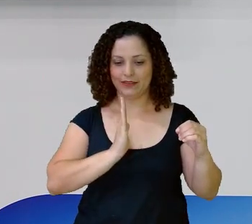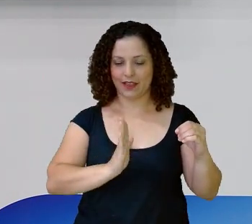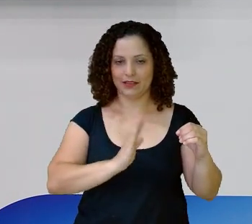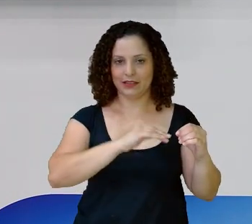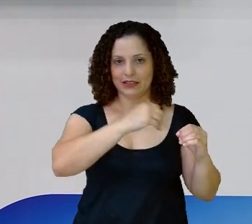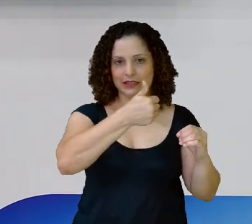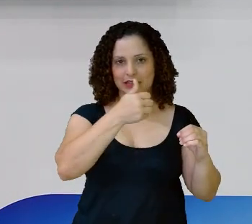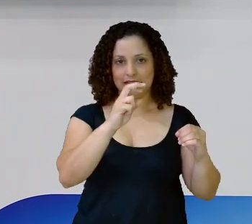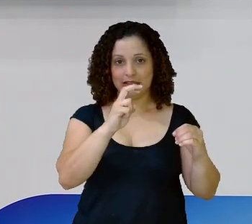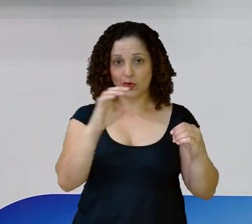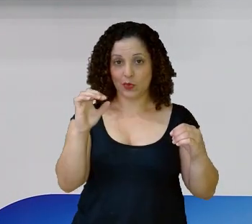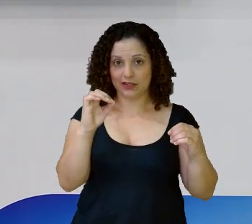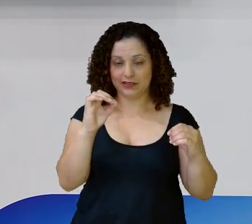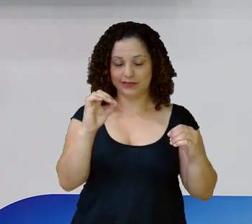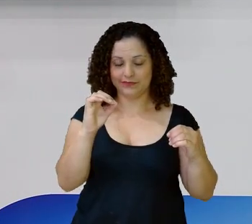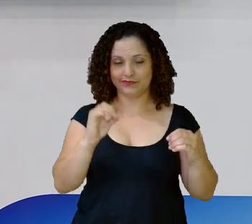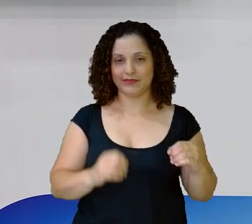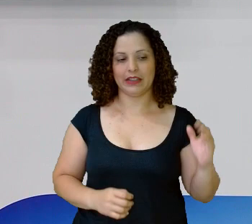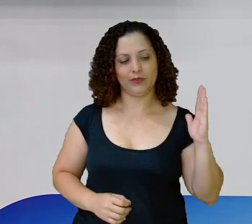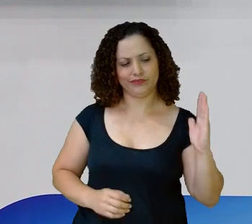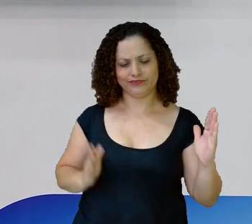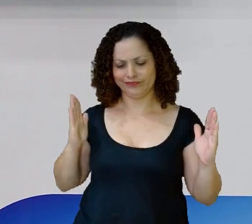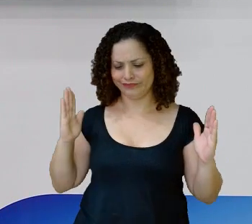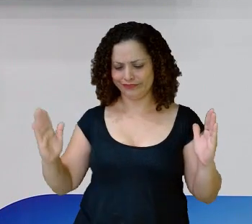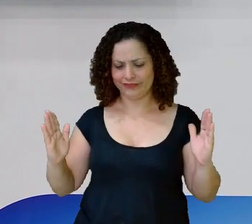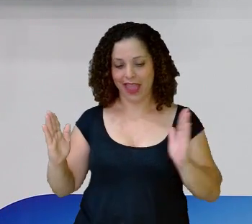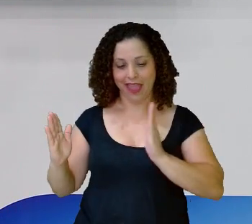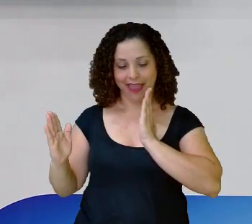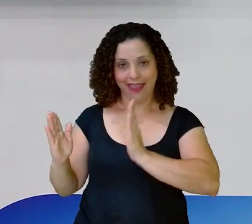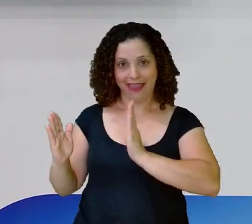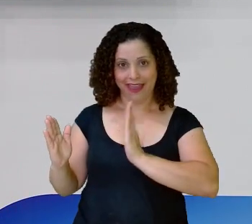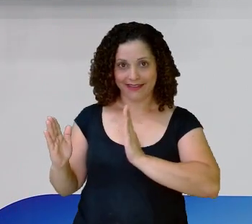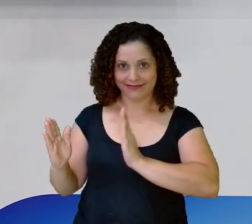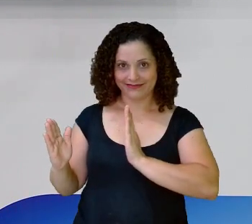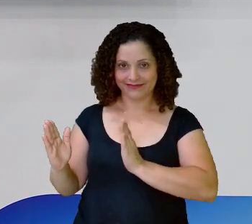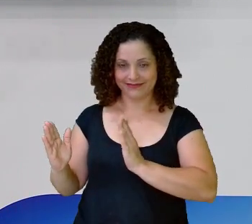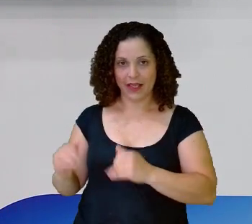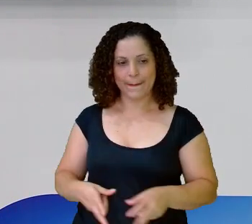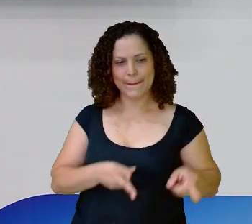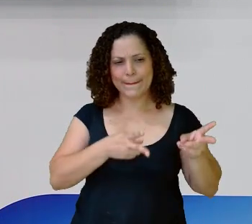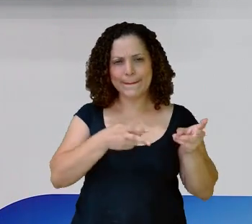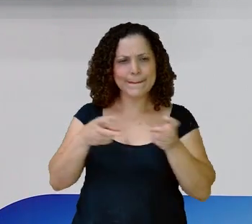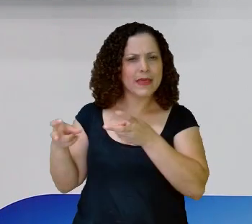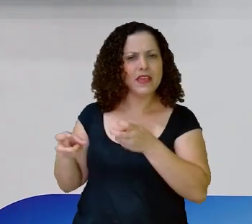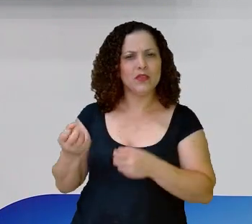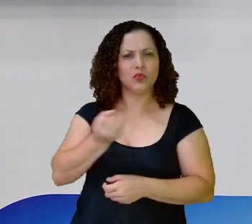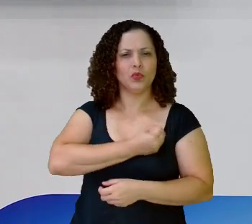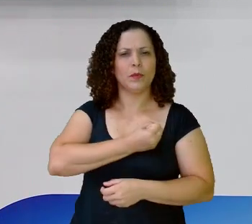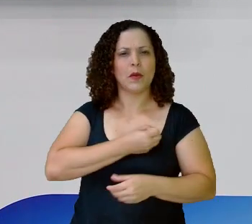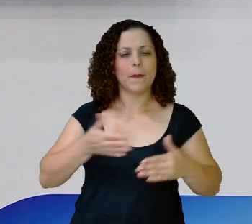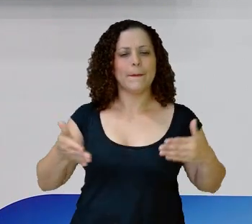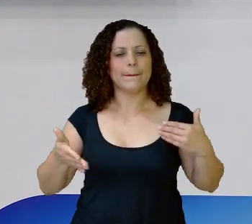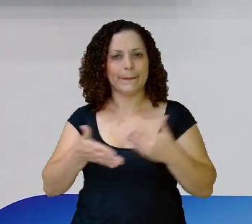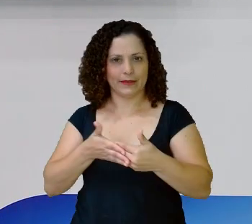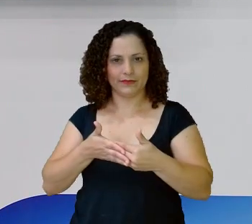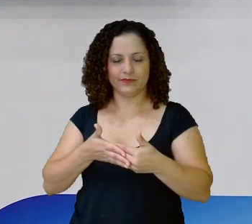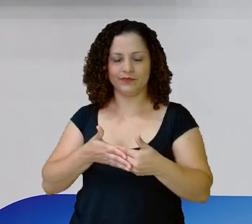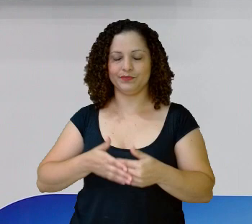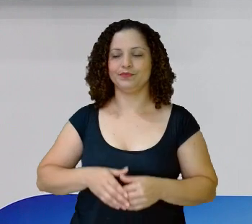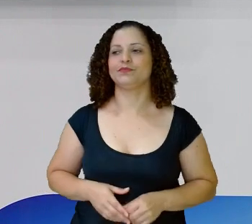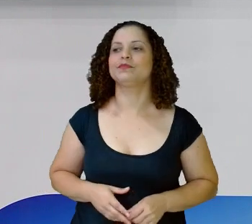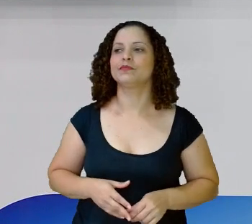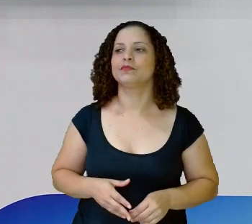Estão percebendo? Para que você comece a perceber O número que se aproxima Aí eu tenho